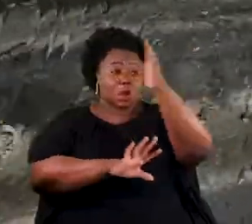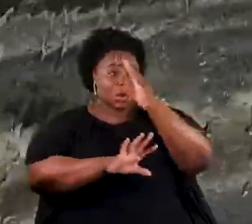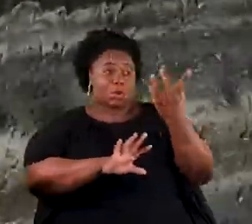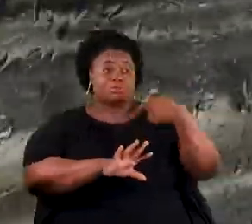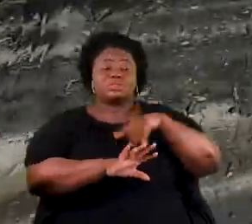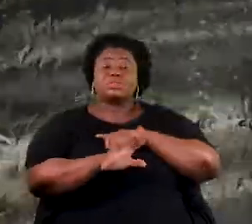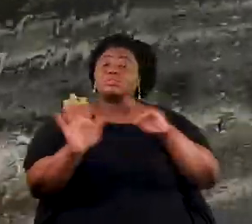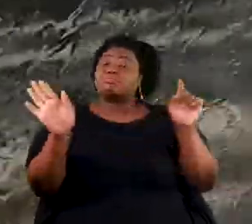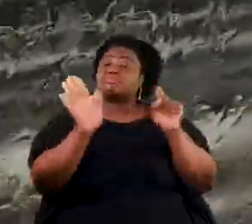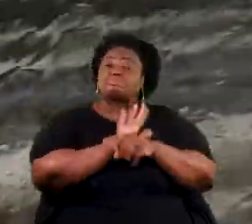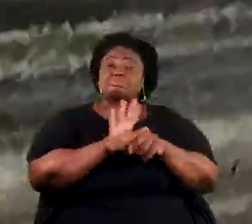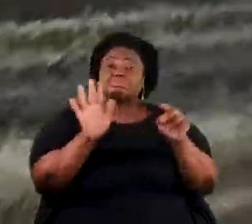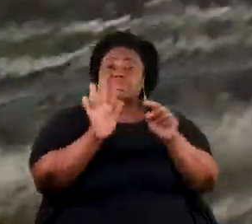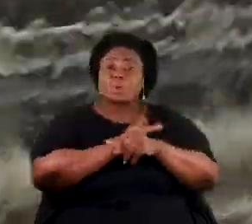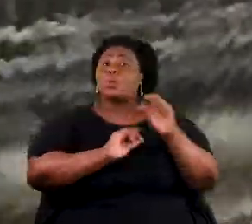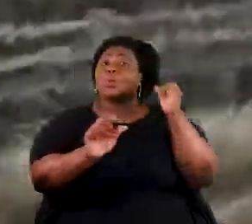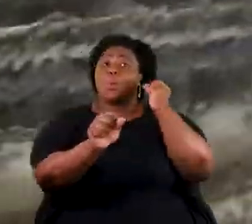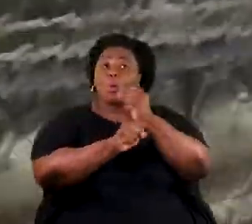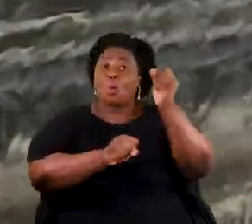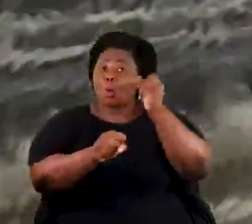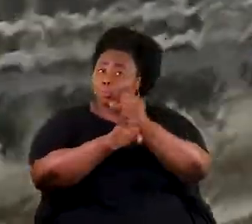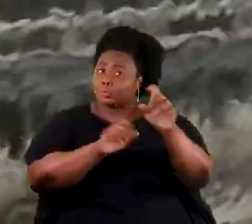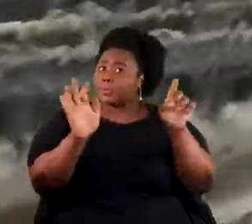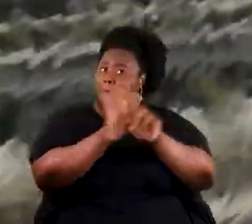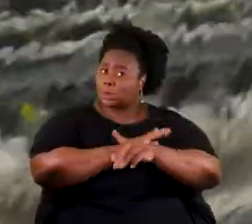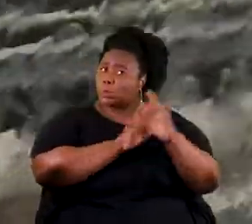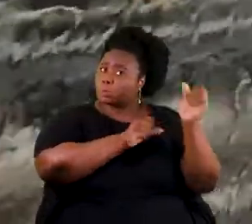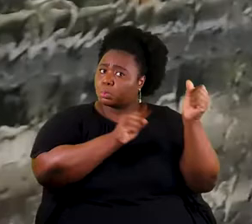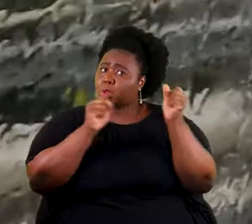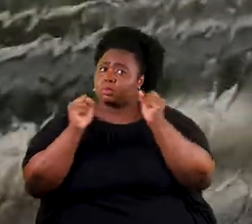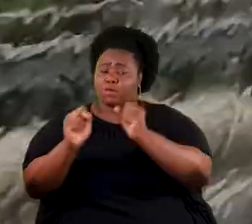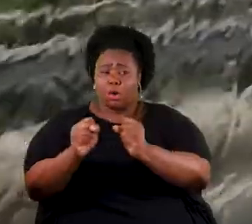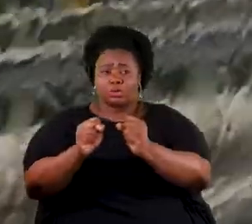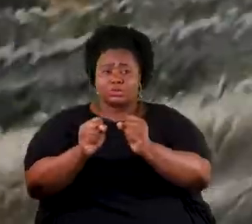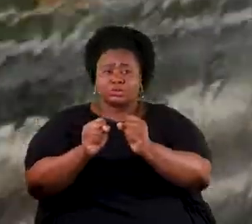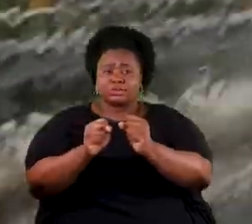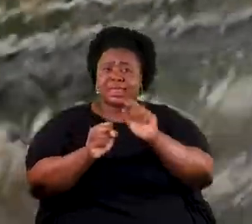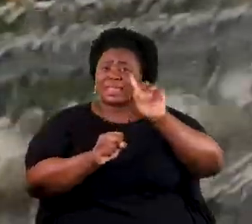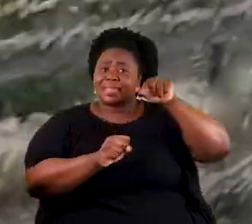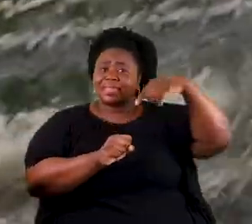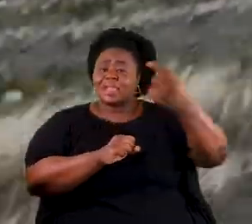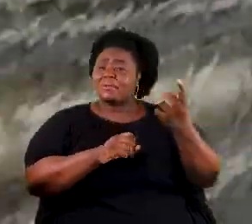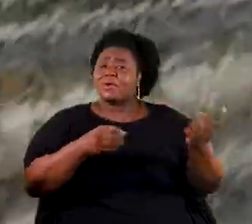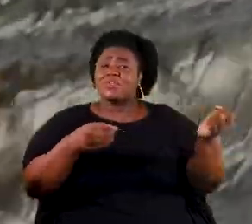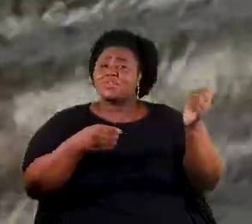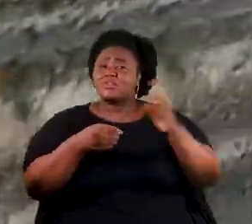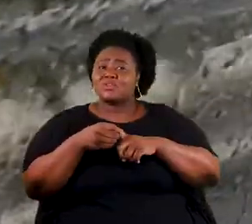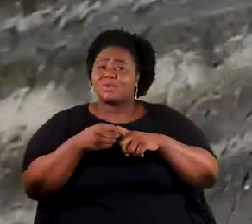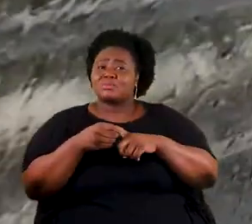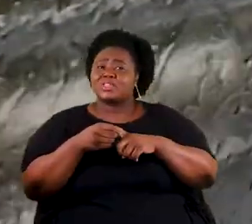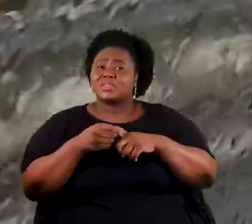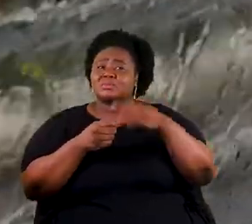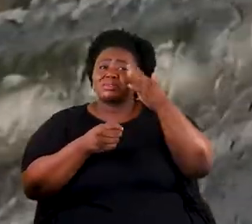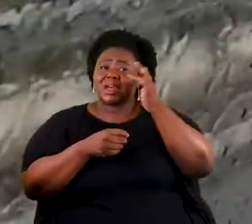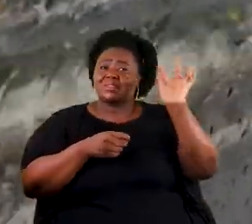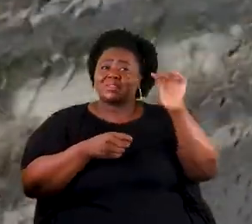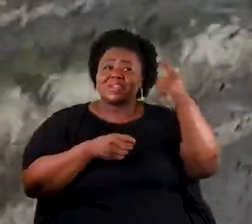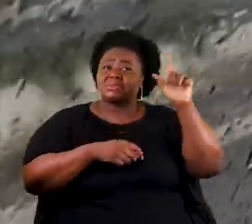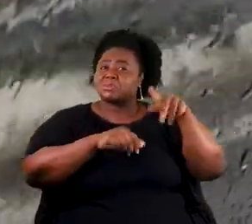nós questionamos, nós construímos perguntas potentes e em seguida retornamos à França e à Inglaterra.